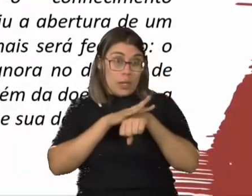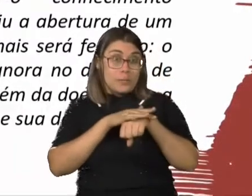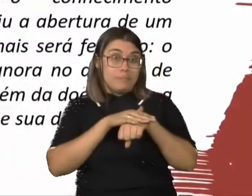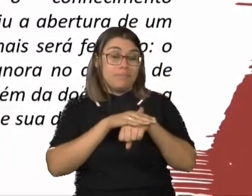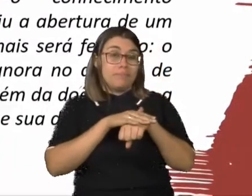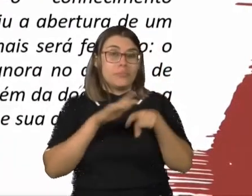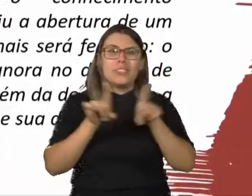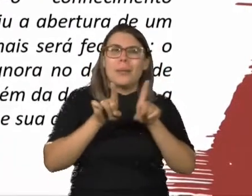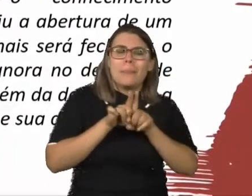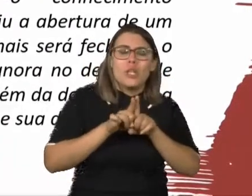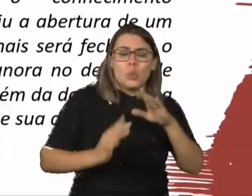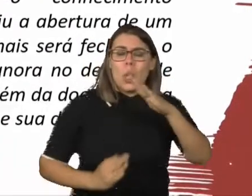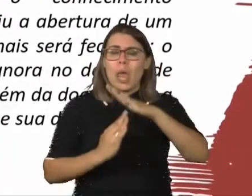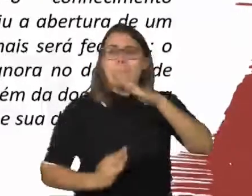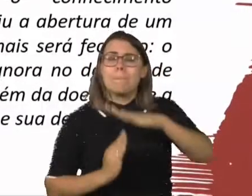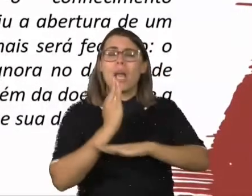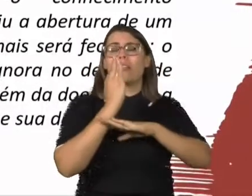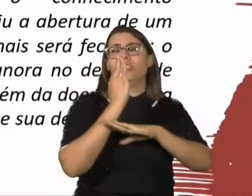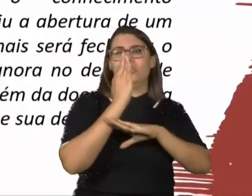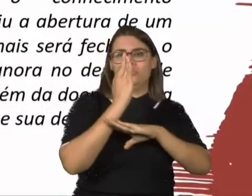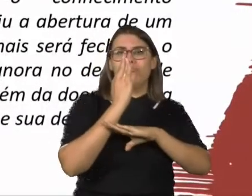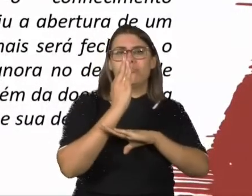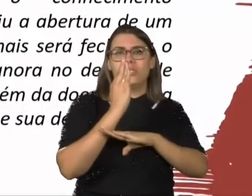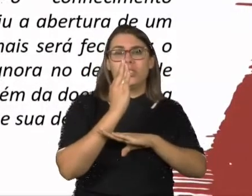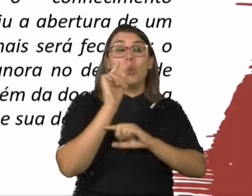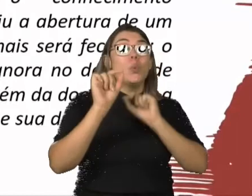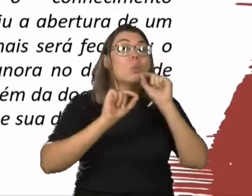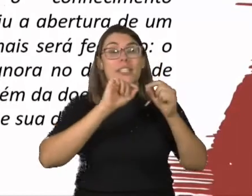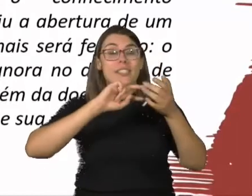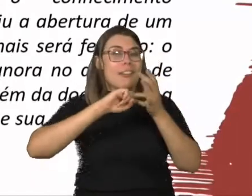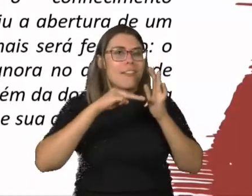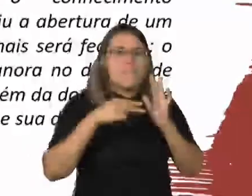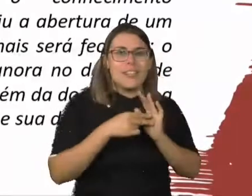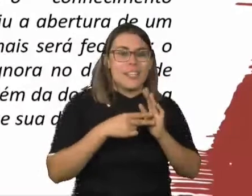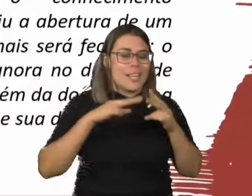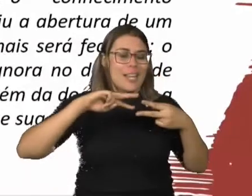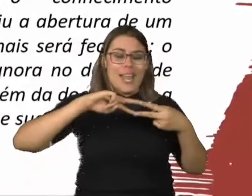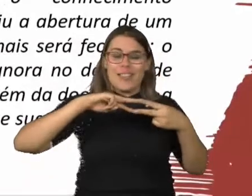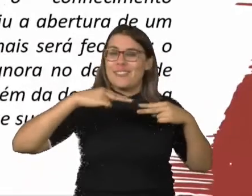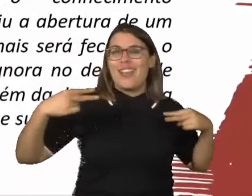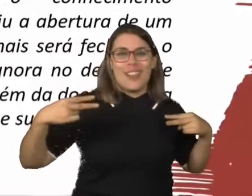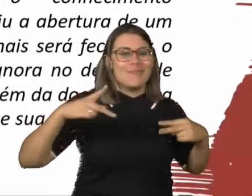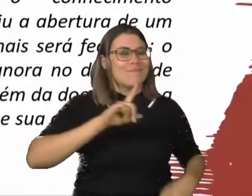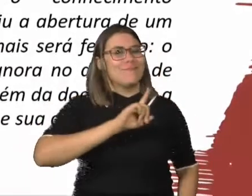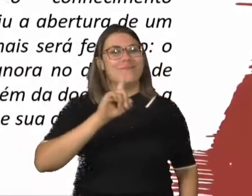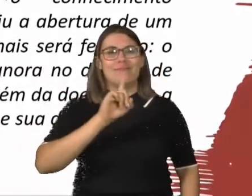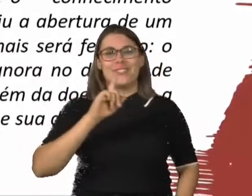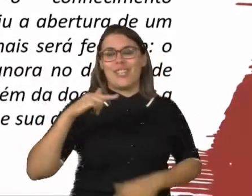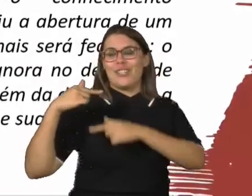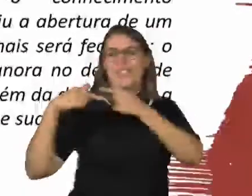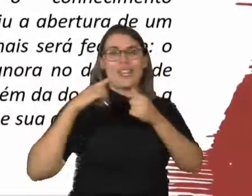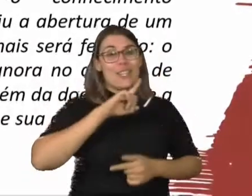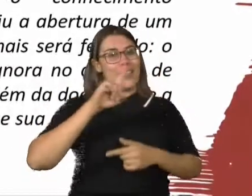do limite que sua deficiência lhe traz. Ou seja, a genética realmente não é destino. Como já